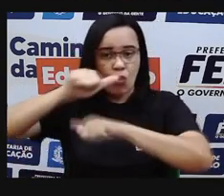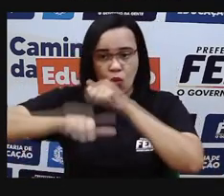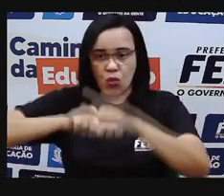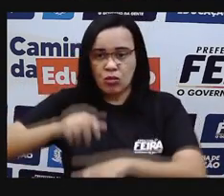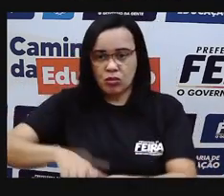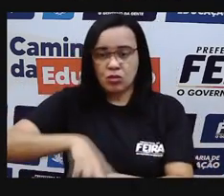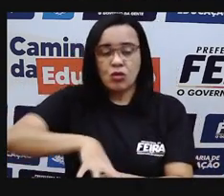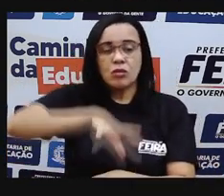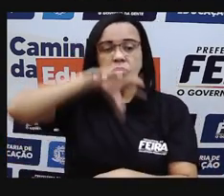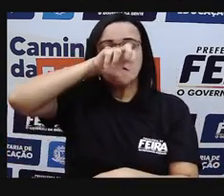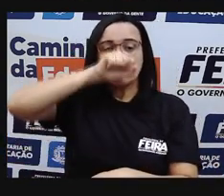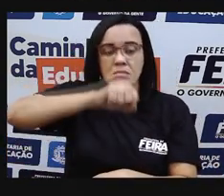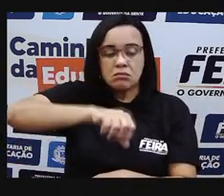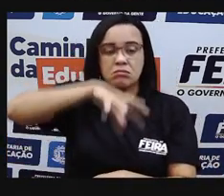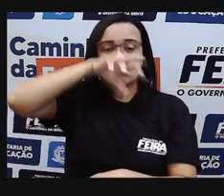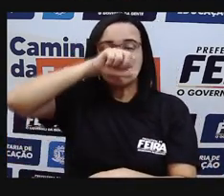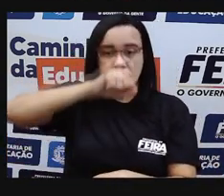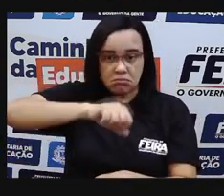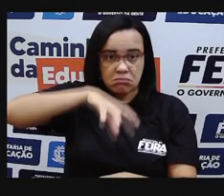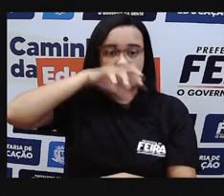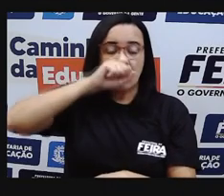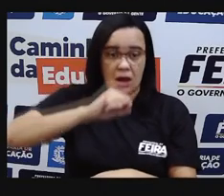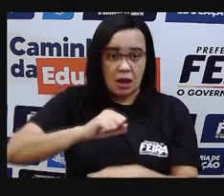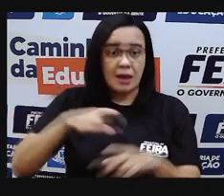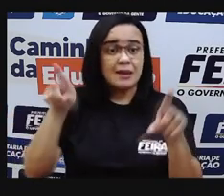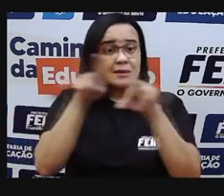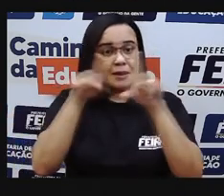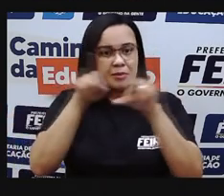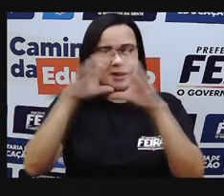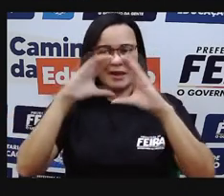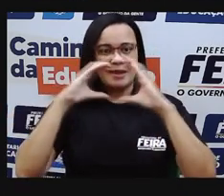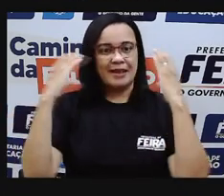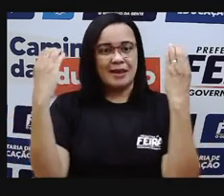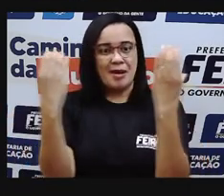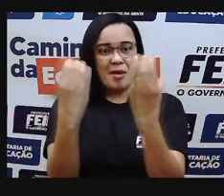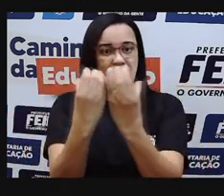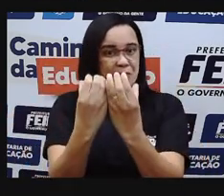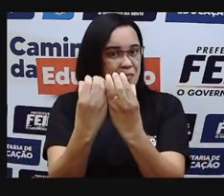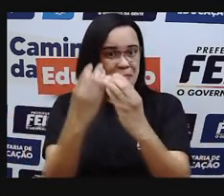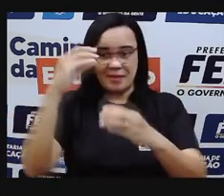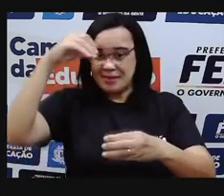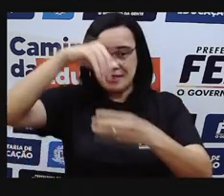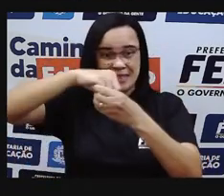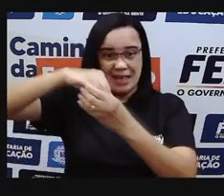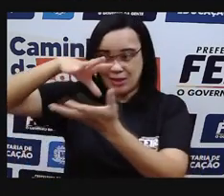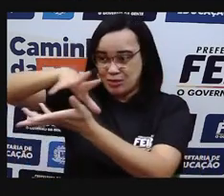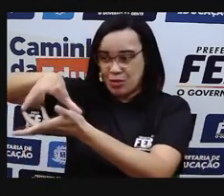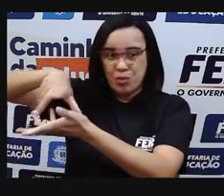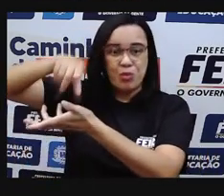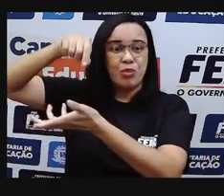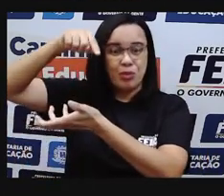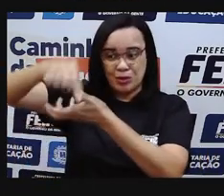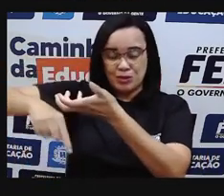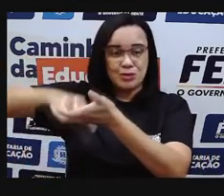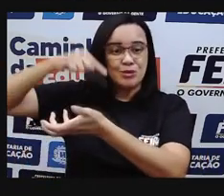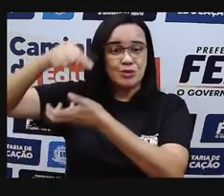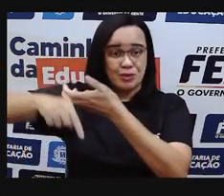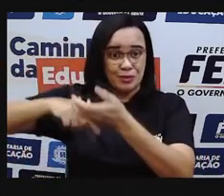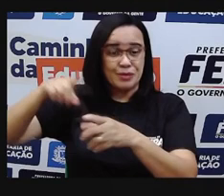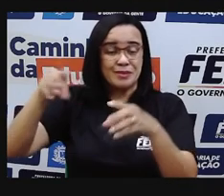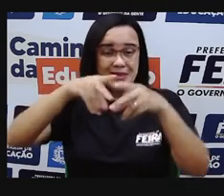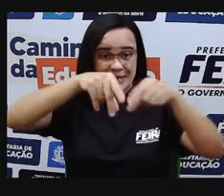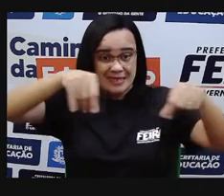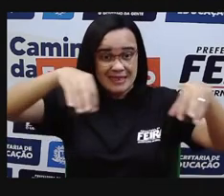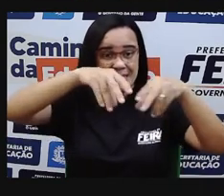de ar, as camadas da atmosfera e vimos que a atmosfera é essa camada de ar que